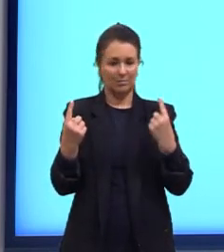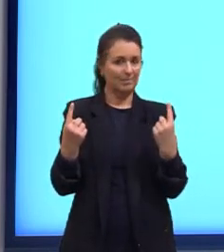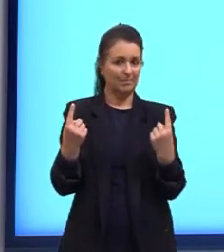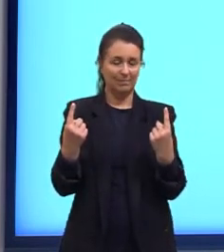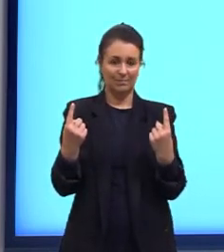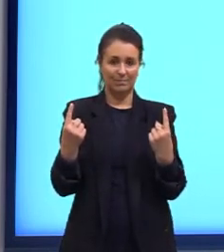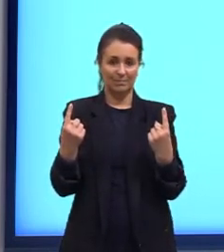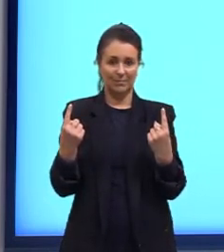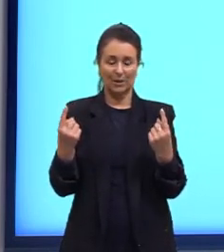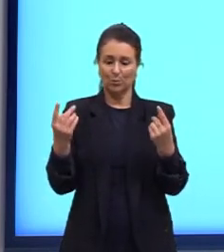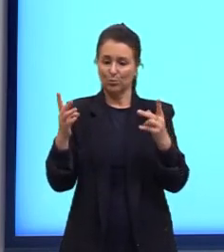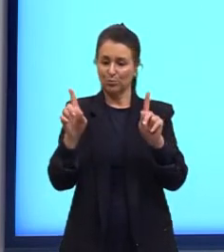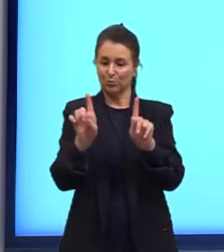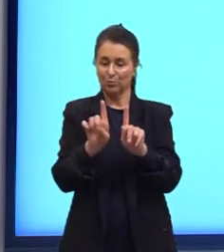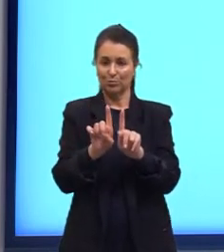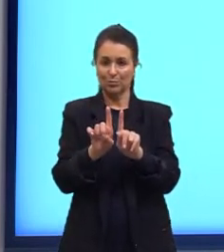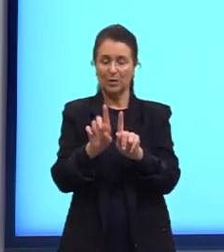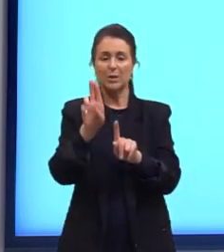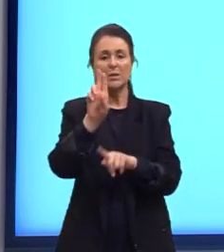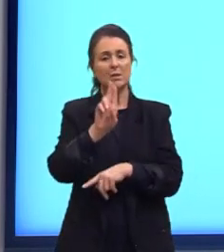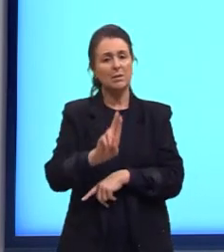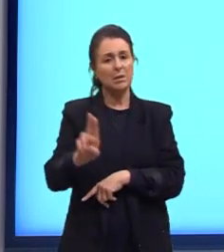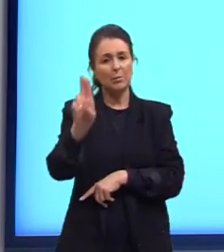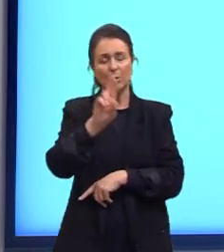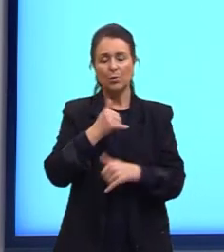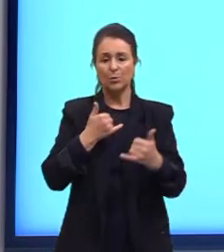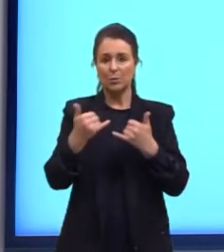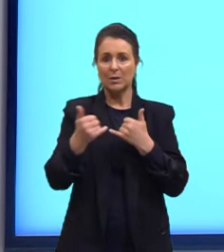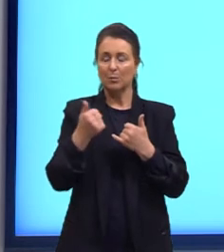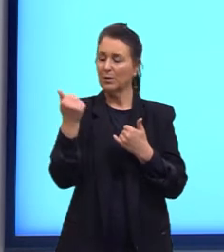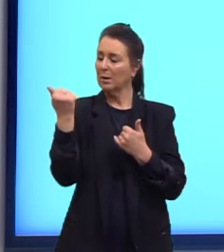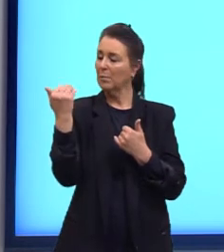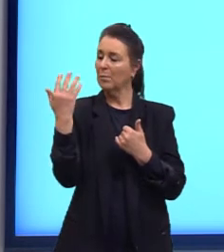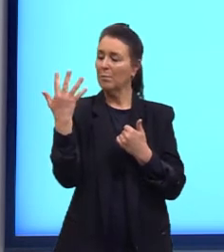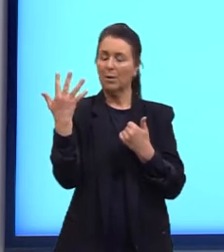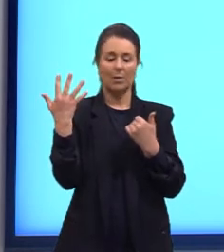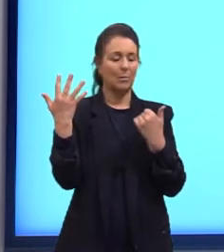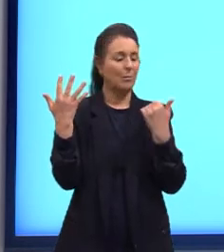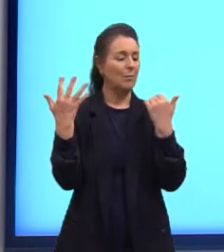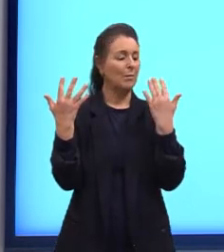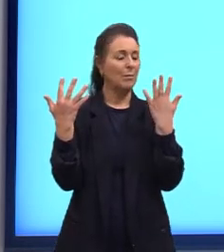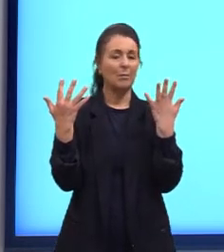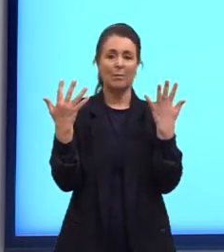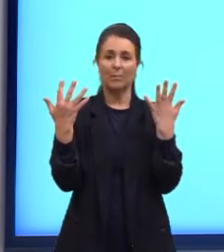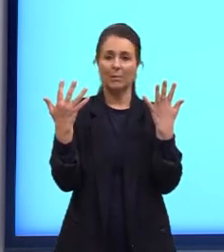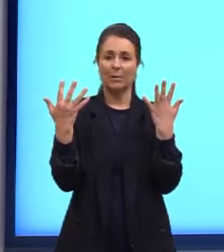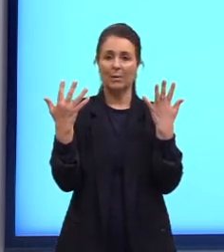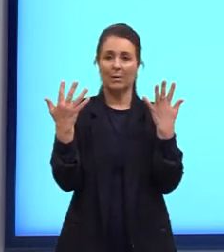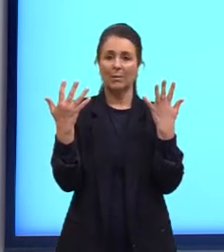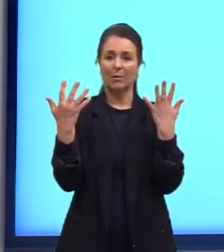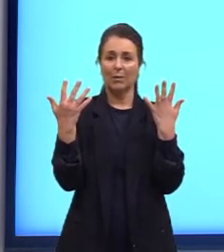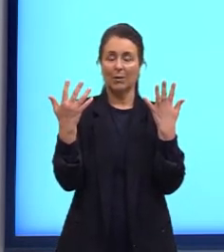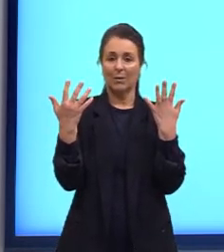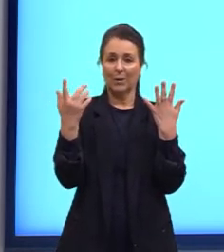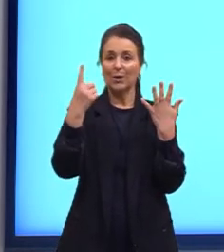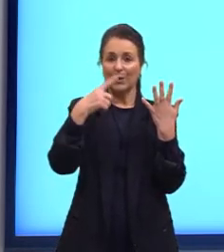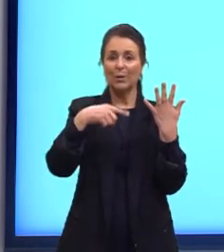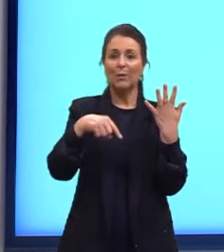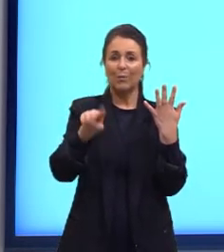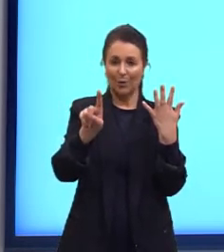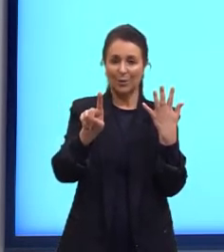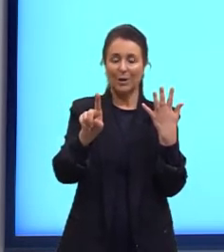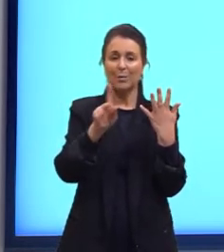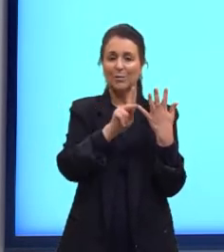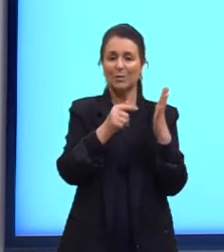sobreponíveis. E sempre se usa o exemplo da mão. Eu vou mostrar no próximo slide do exemplo da mão, porque a nossa mão,